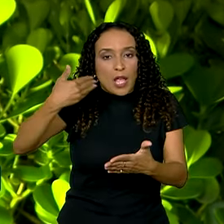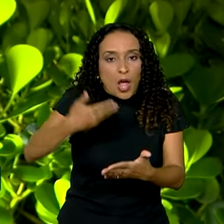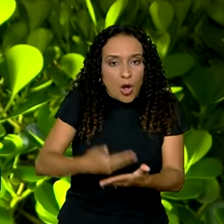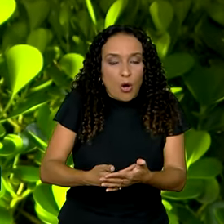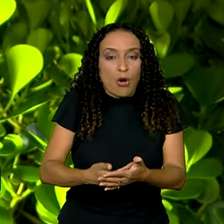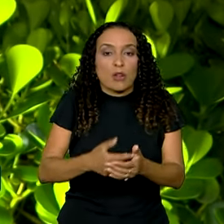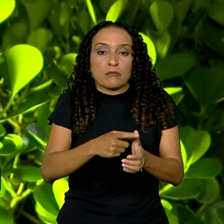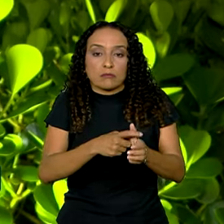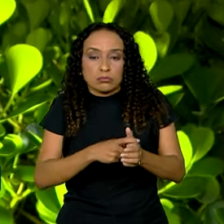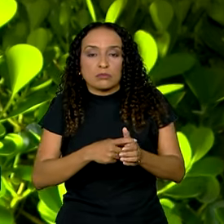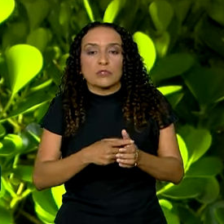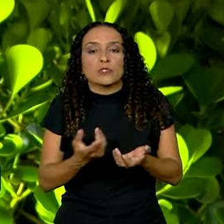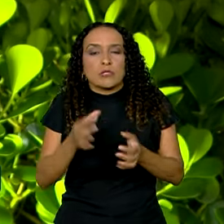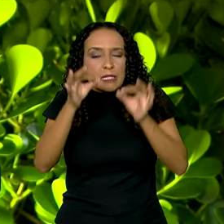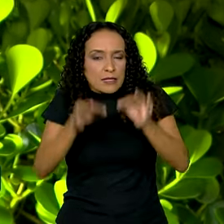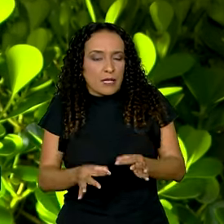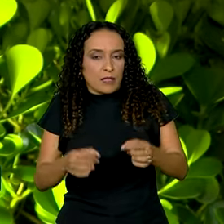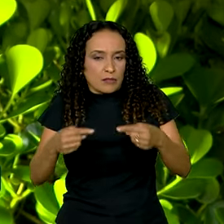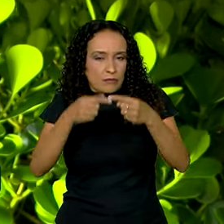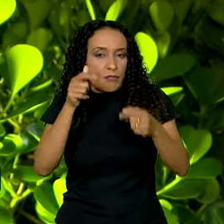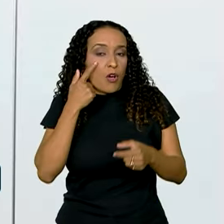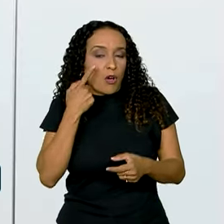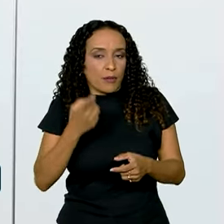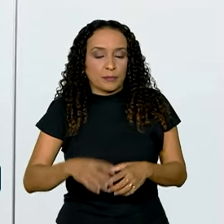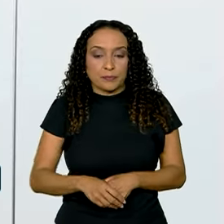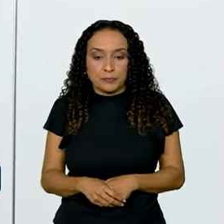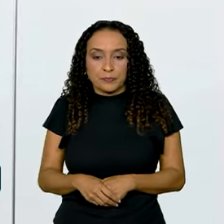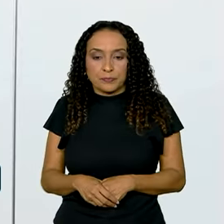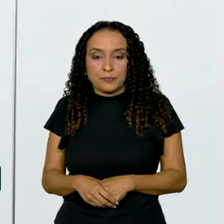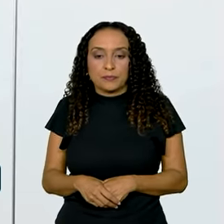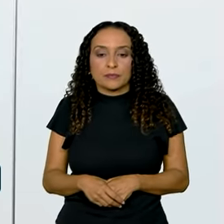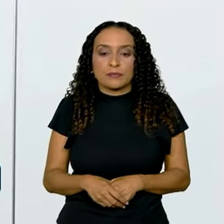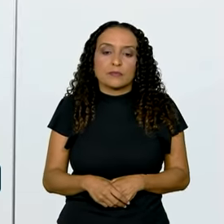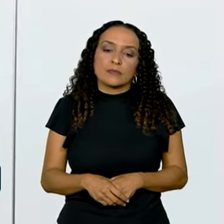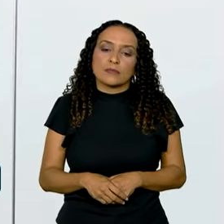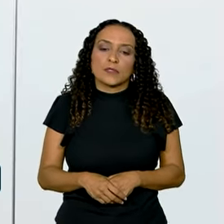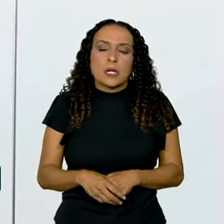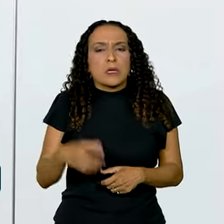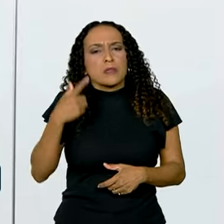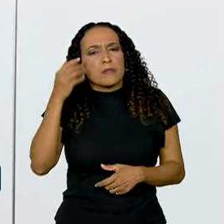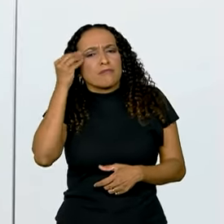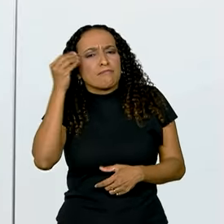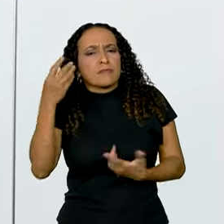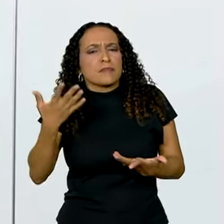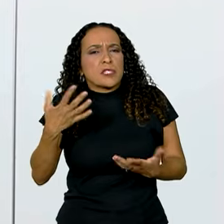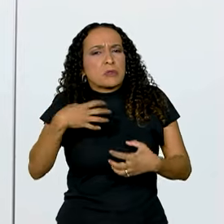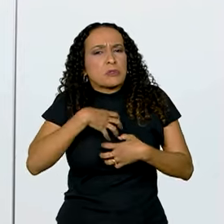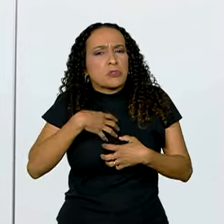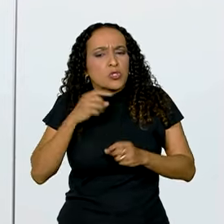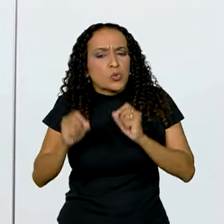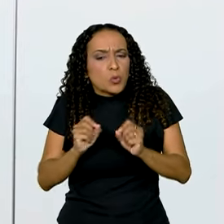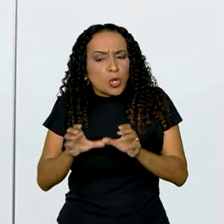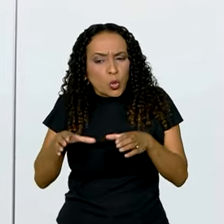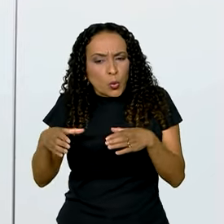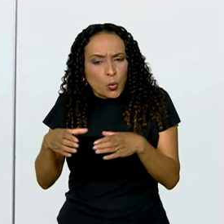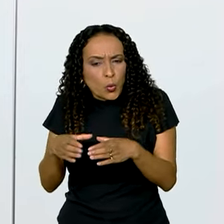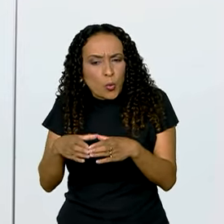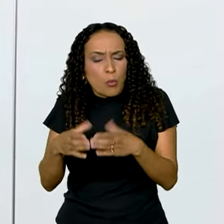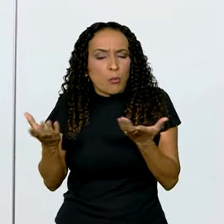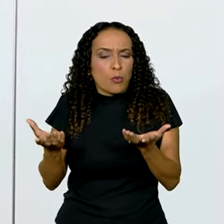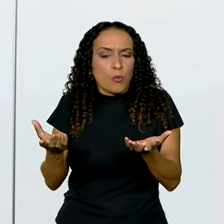essas contas estão fechando. Veja. A minha impressão e a impressão da equipe,